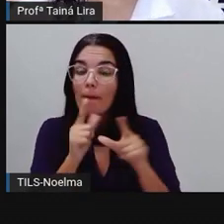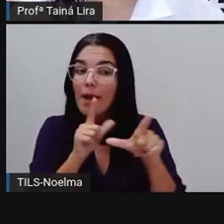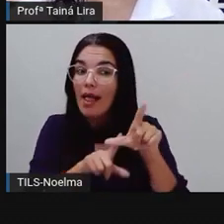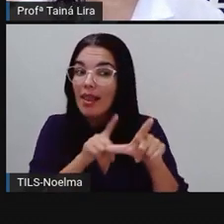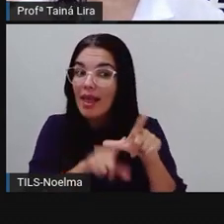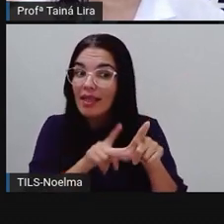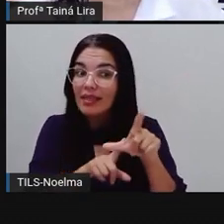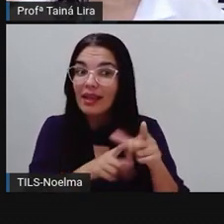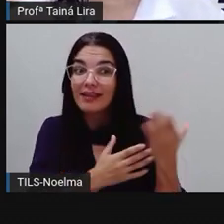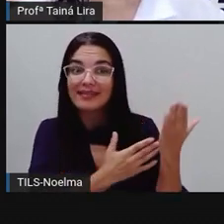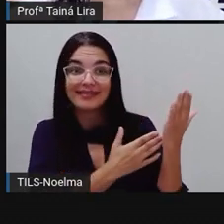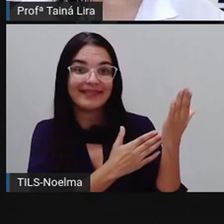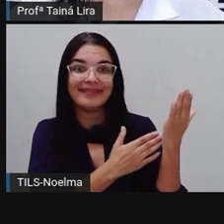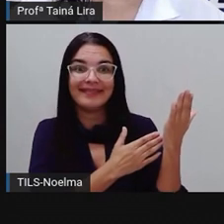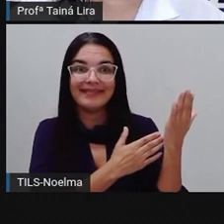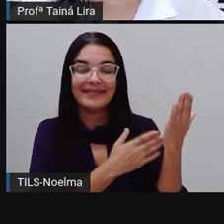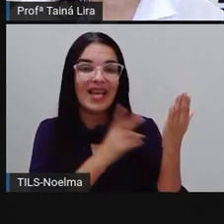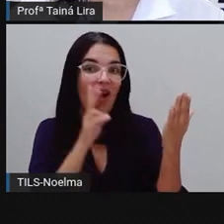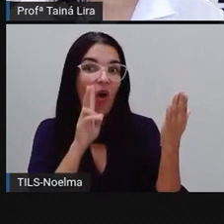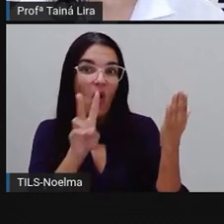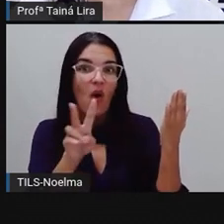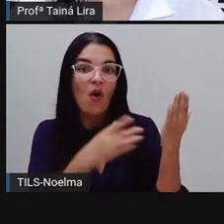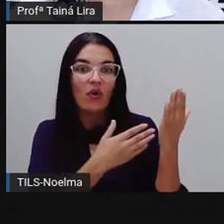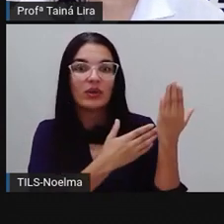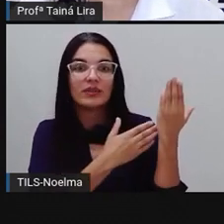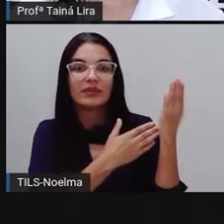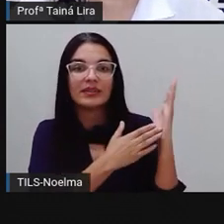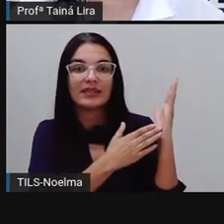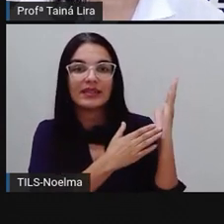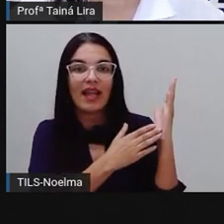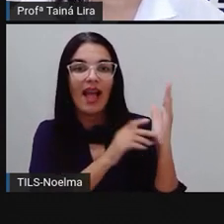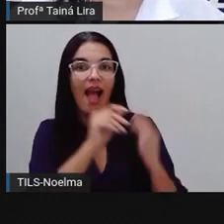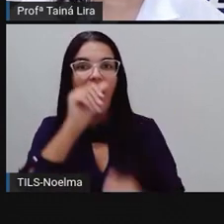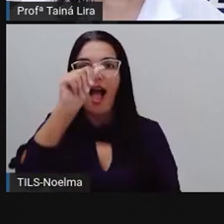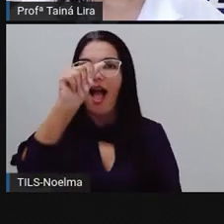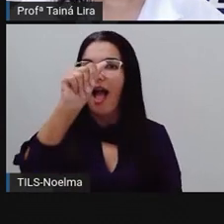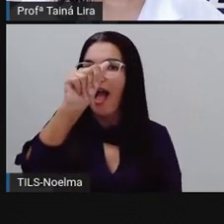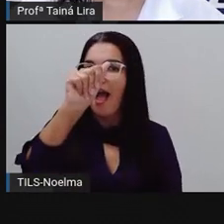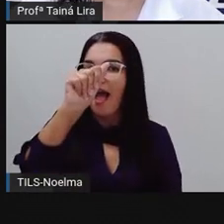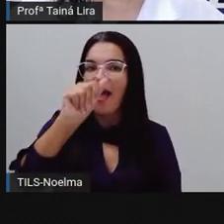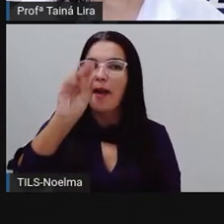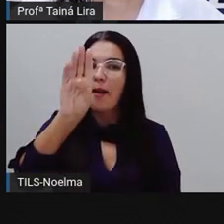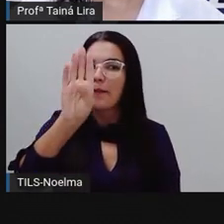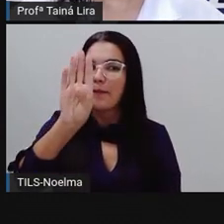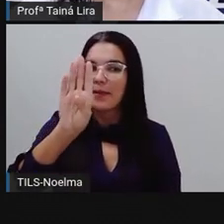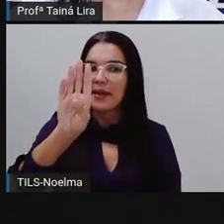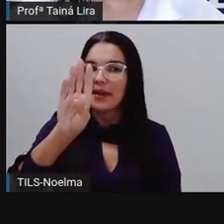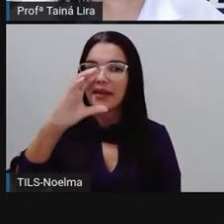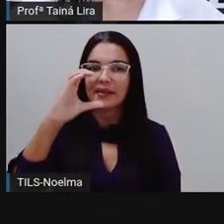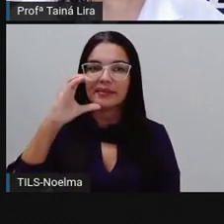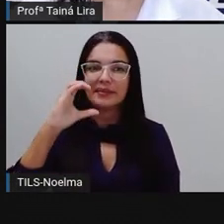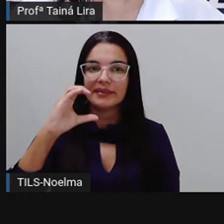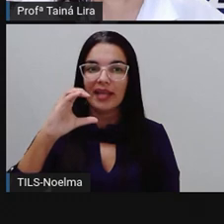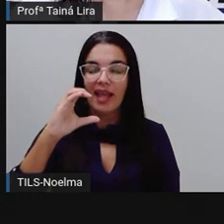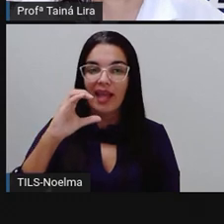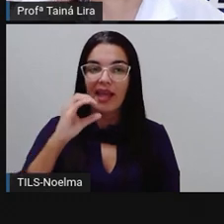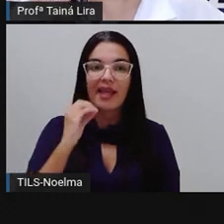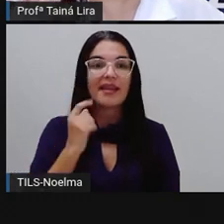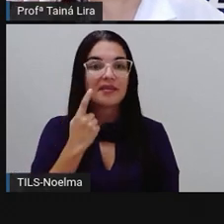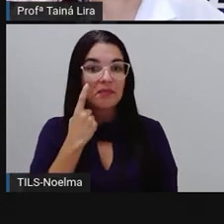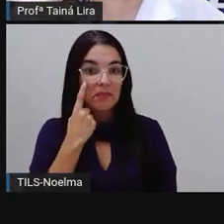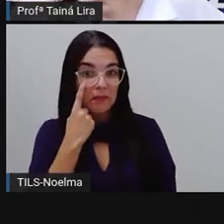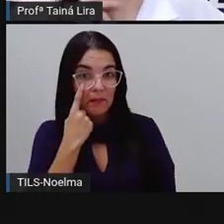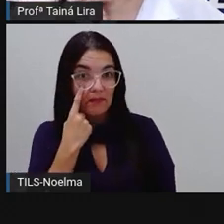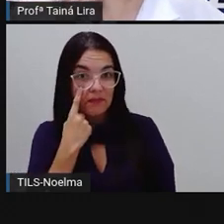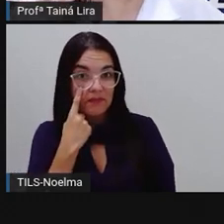letrinhas? Então olha lá, a letra A, o B, o C. Então aqui, ó, o